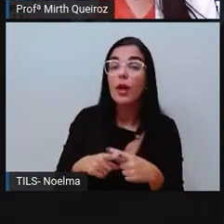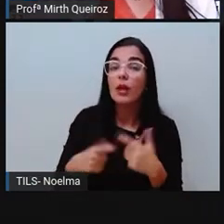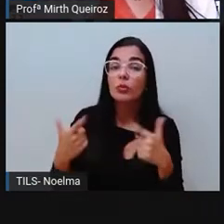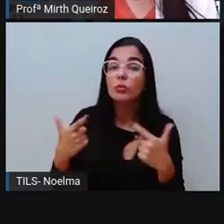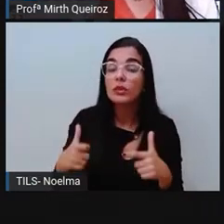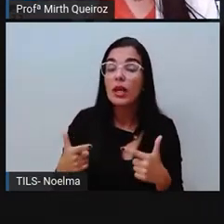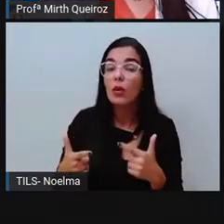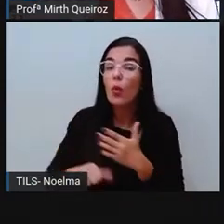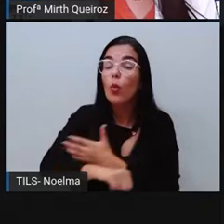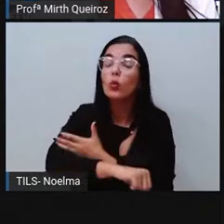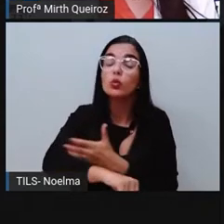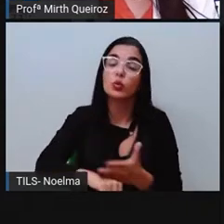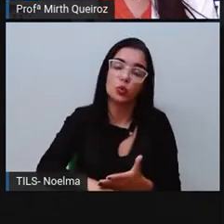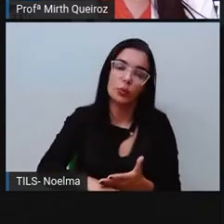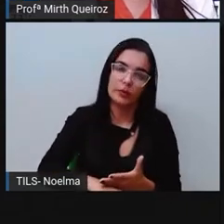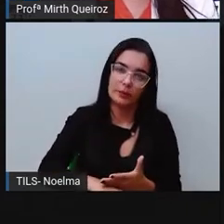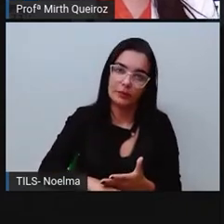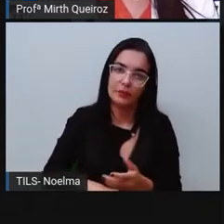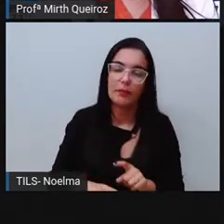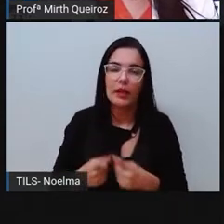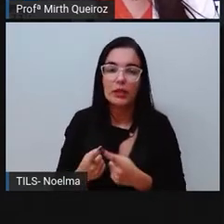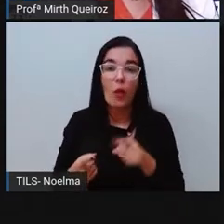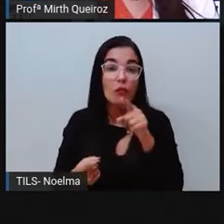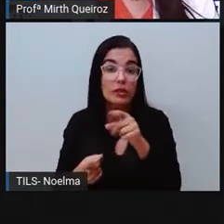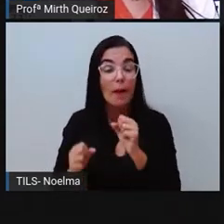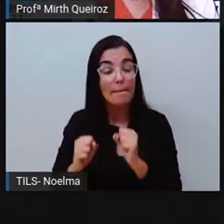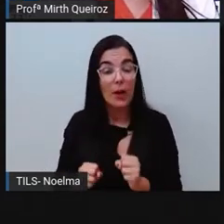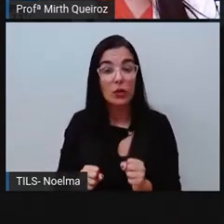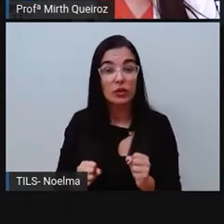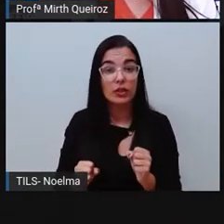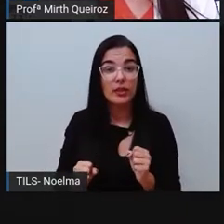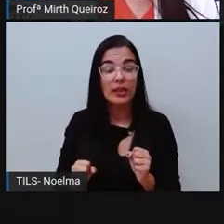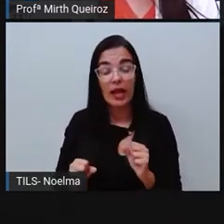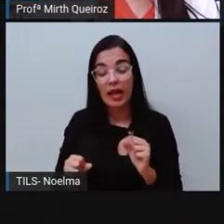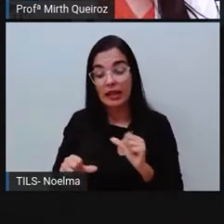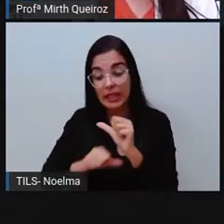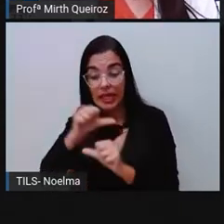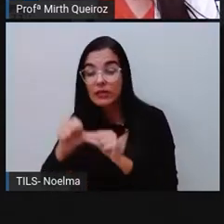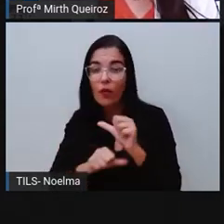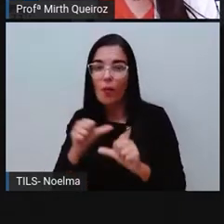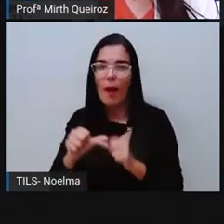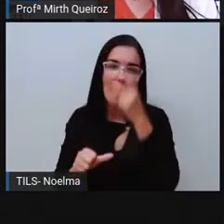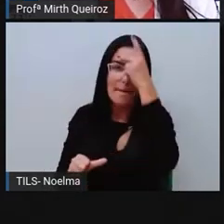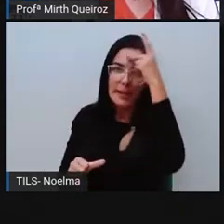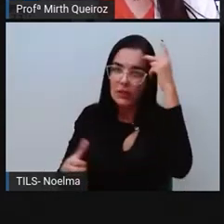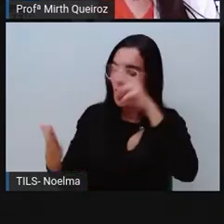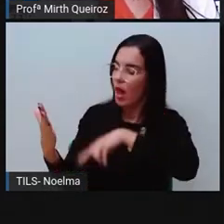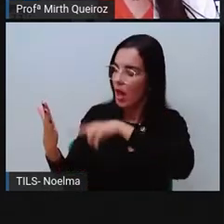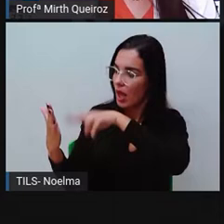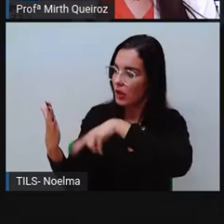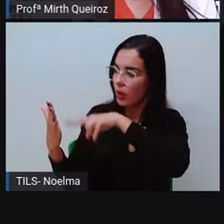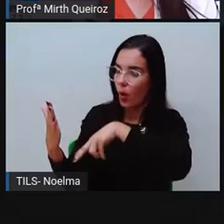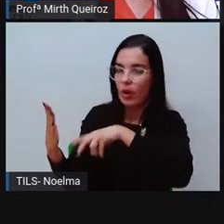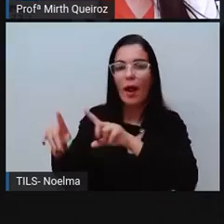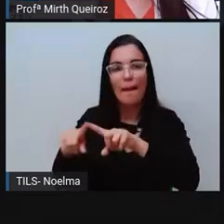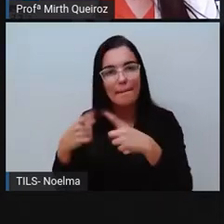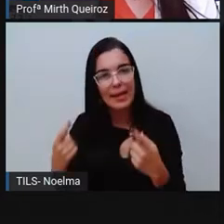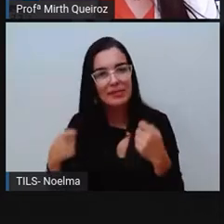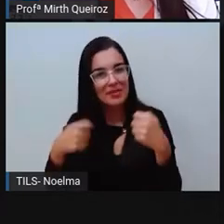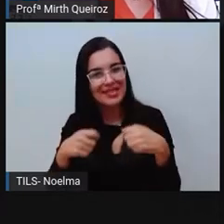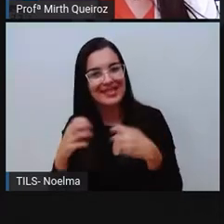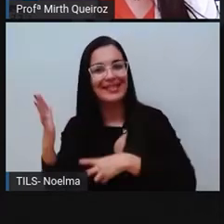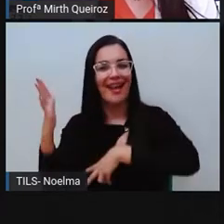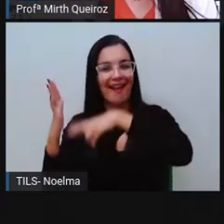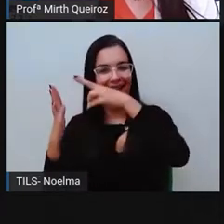passa a se tornar um leitor, né? Lendo, lendo que a gente se torna. E